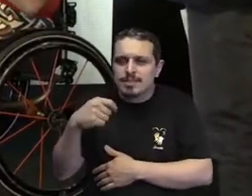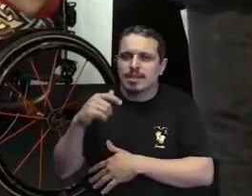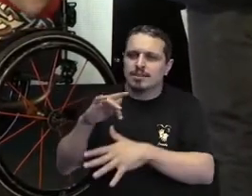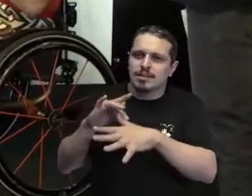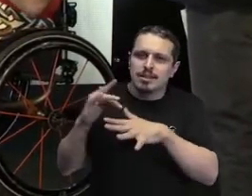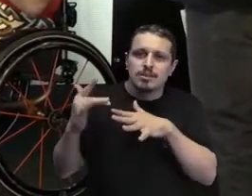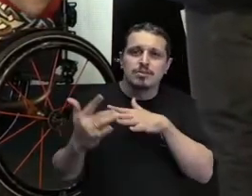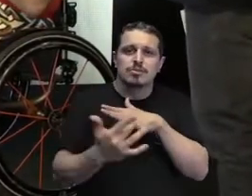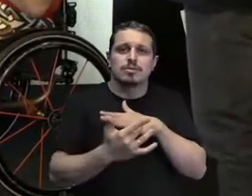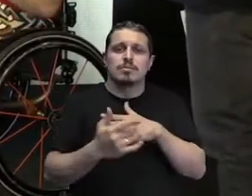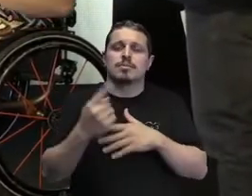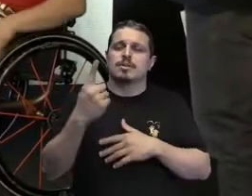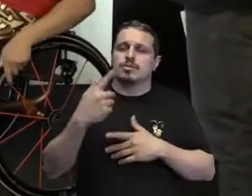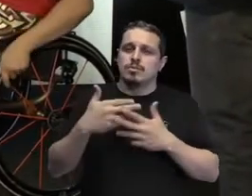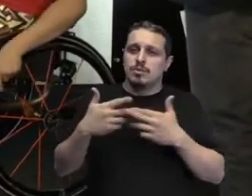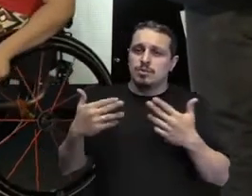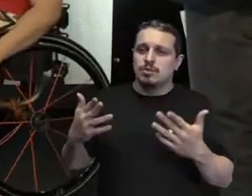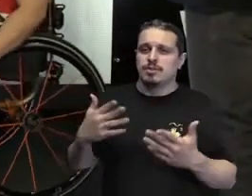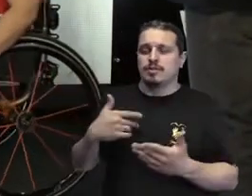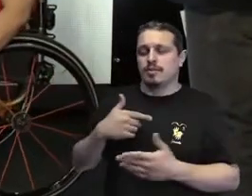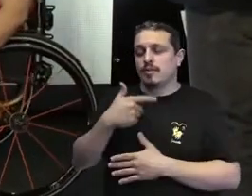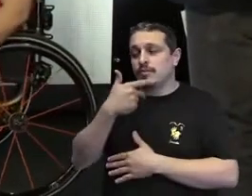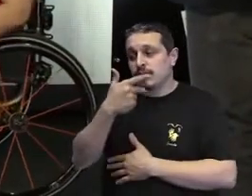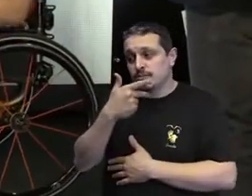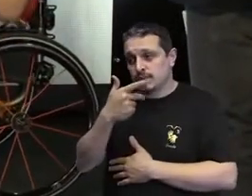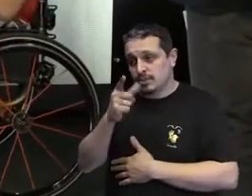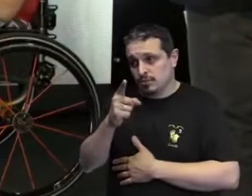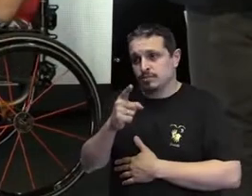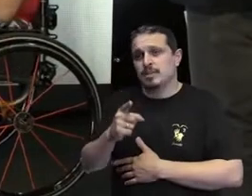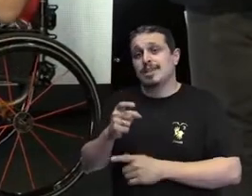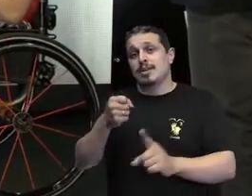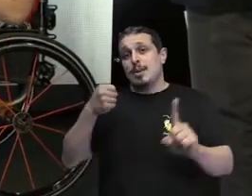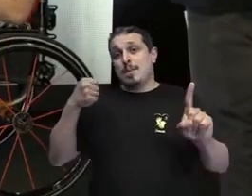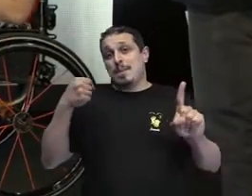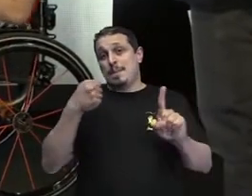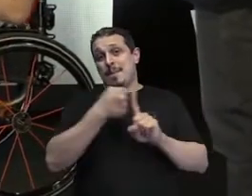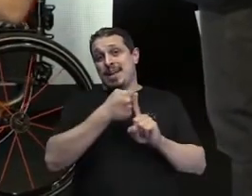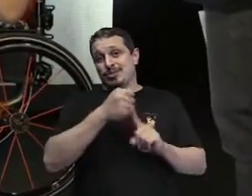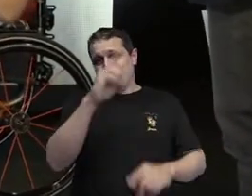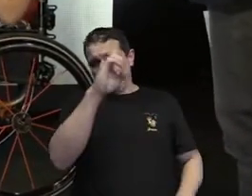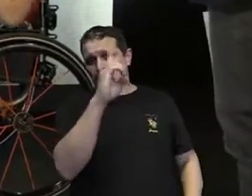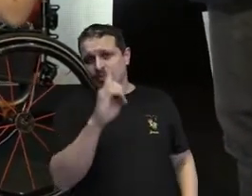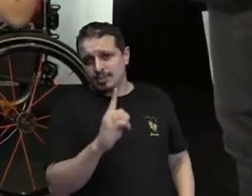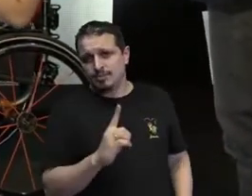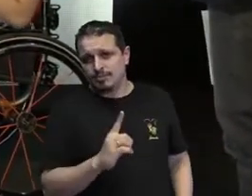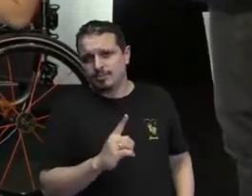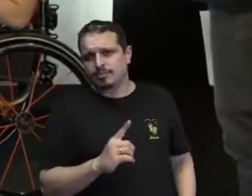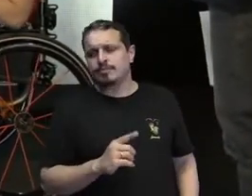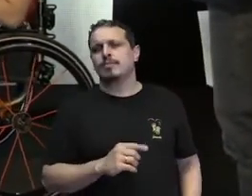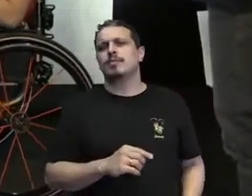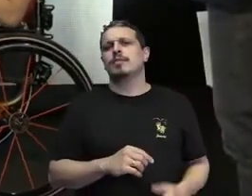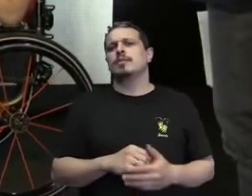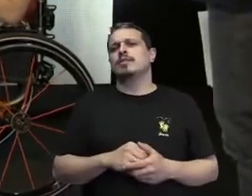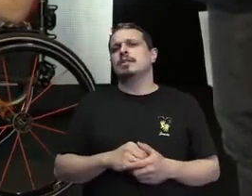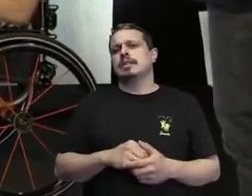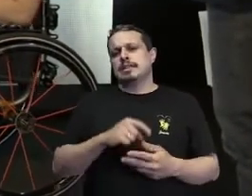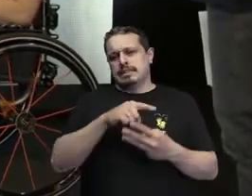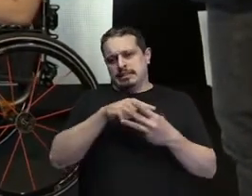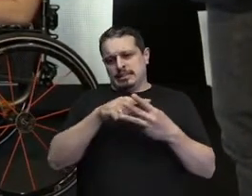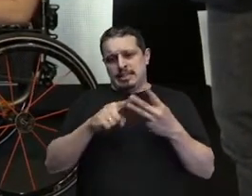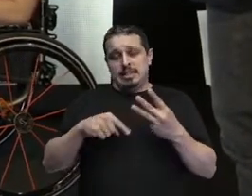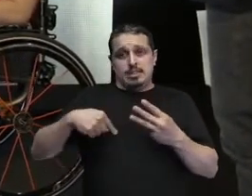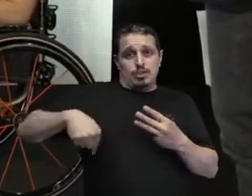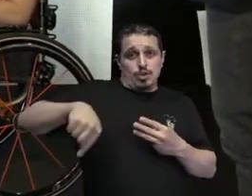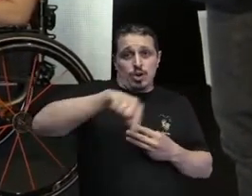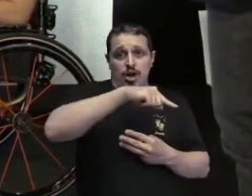falar. O impacto da deficiência na minha vida, na sua vida, Mariana, na sua vida, Marília, tem